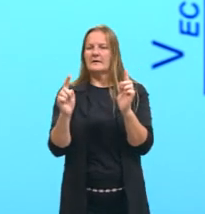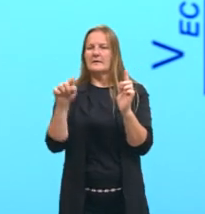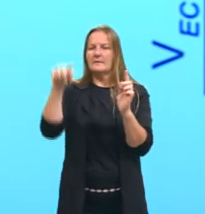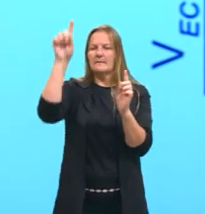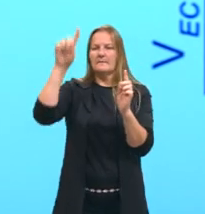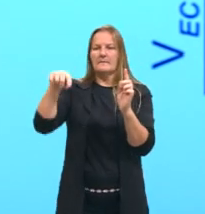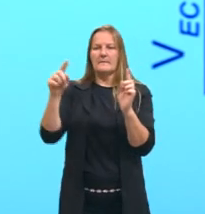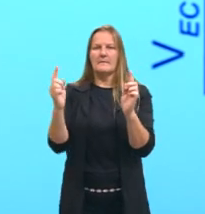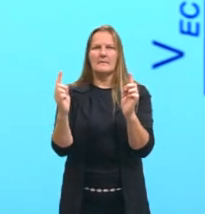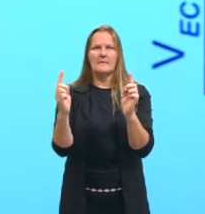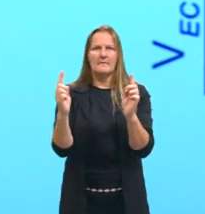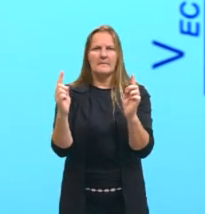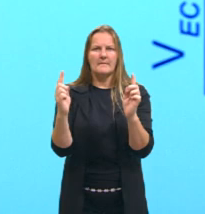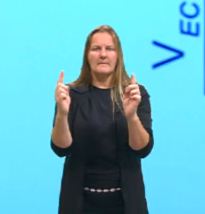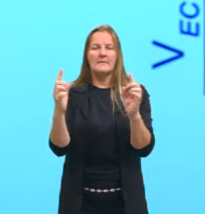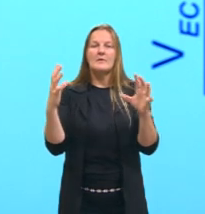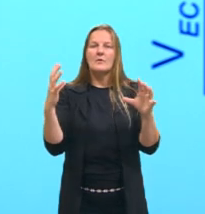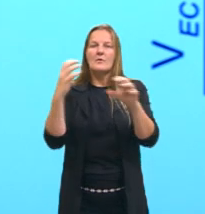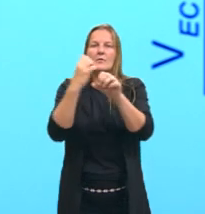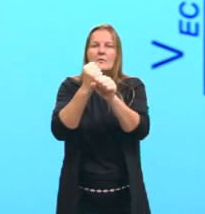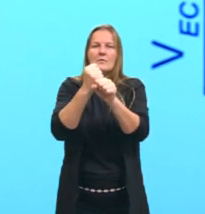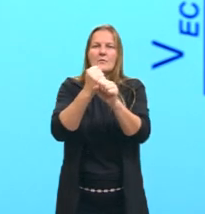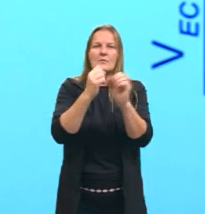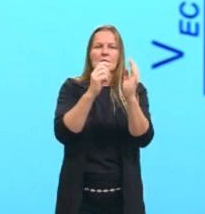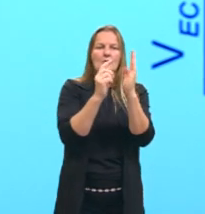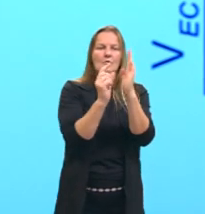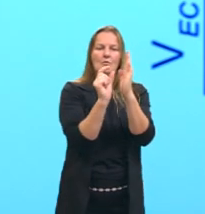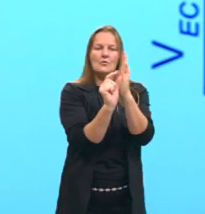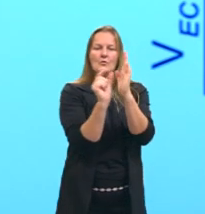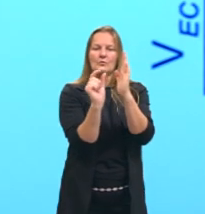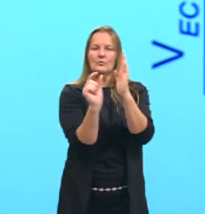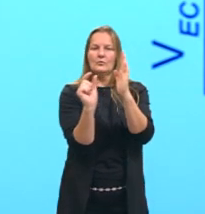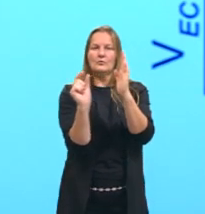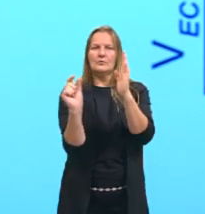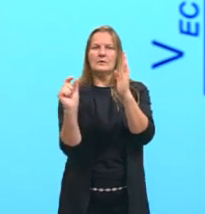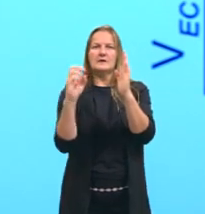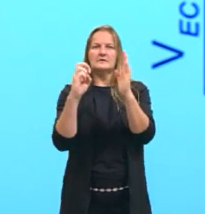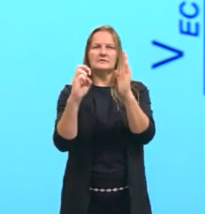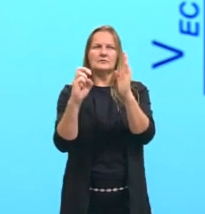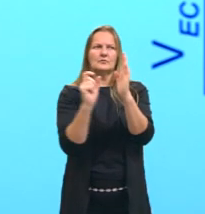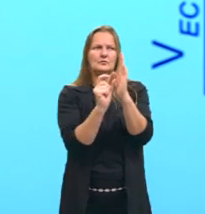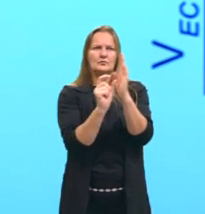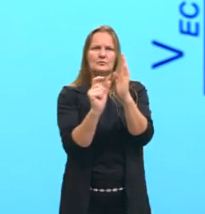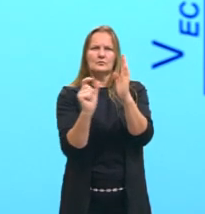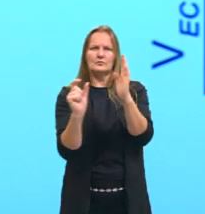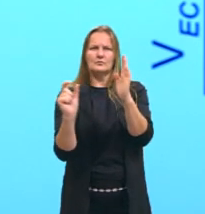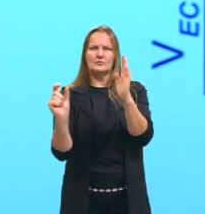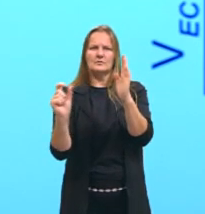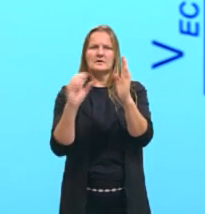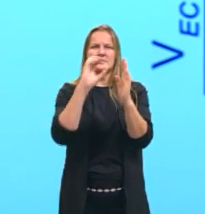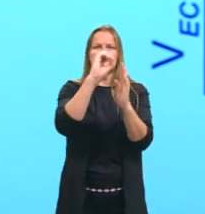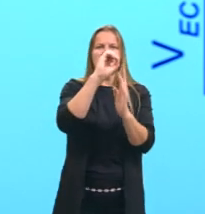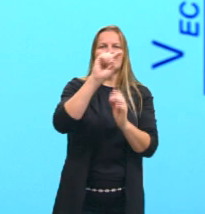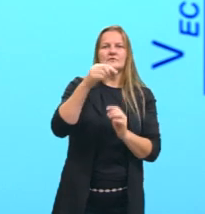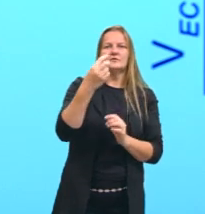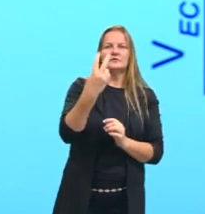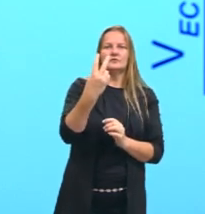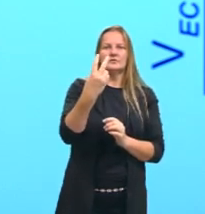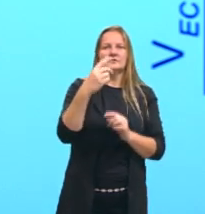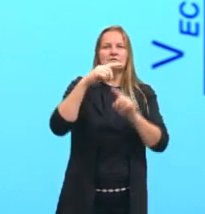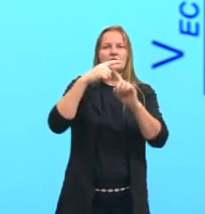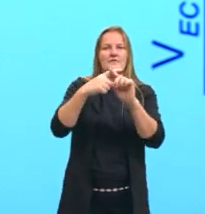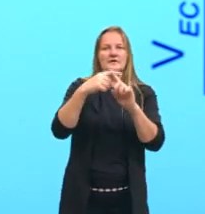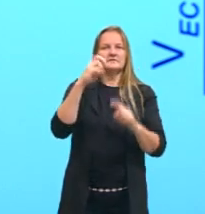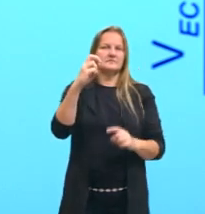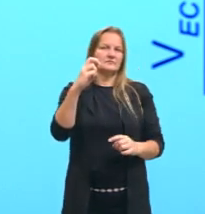aí, se a gente fizer a soma, a gente vai ver que tem cinco quadradinhos. Aí, eu posso fazer 0,2 vezes 5, ou